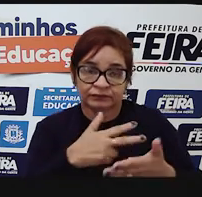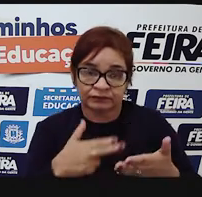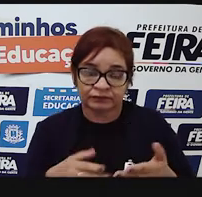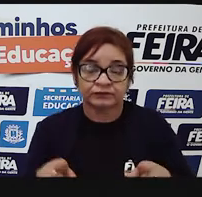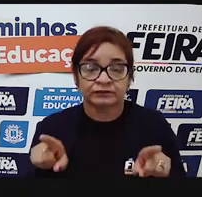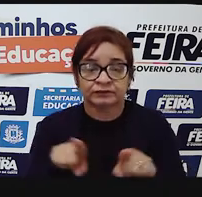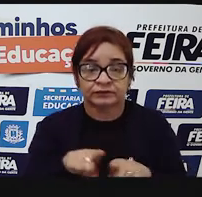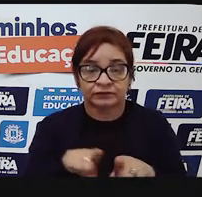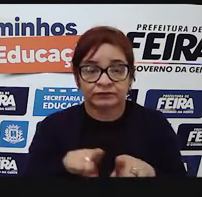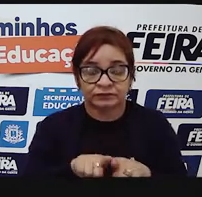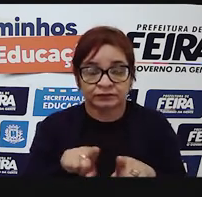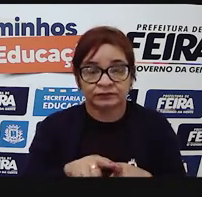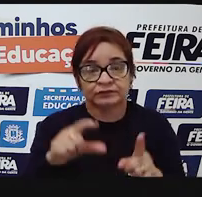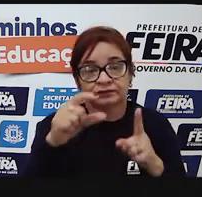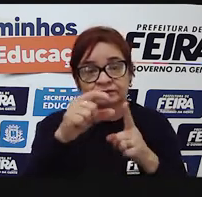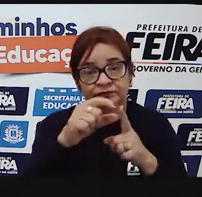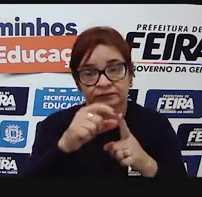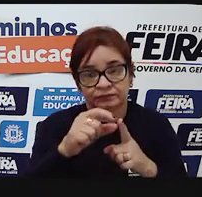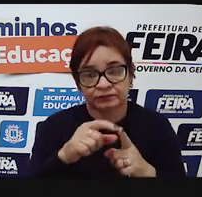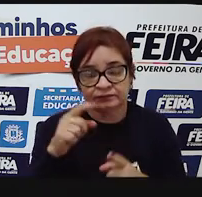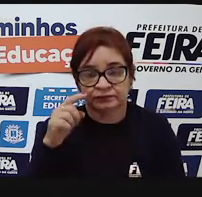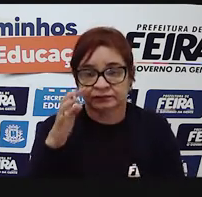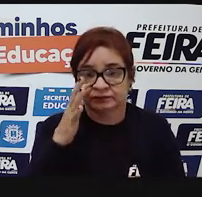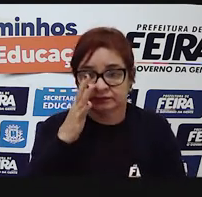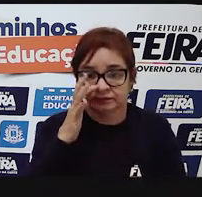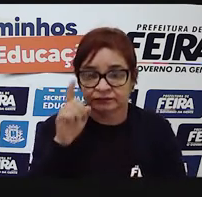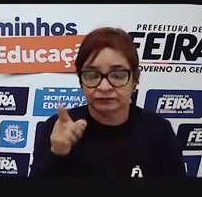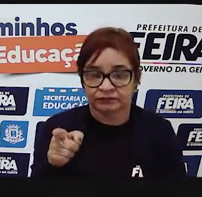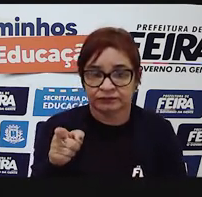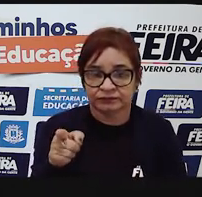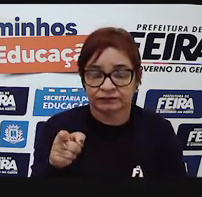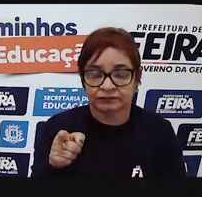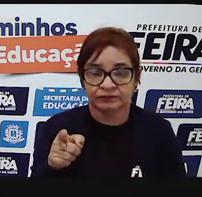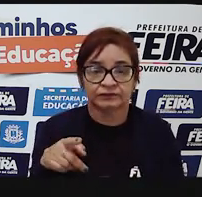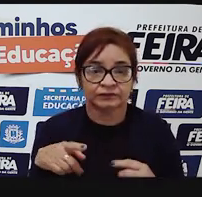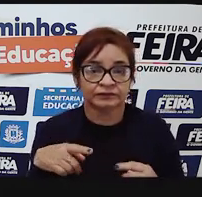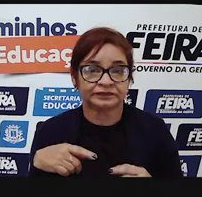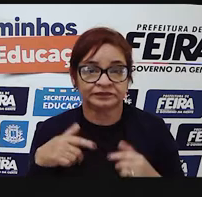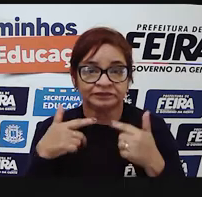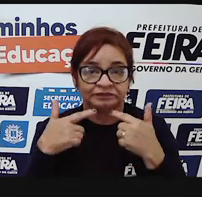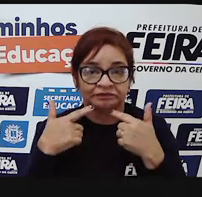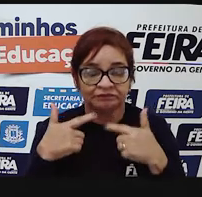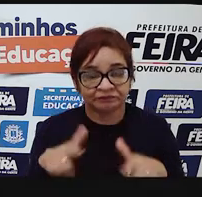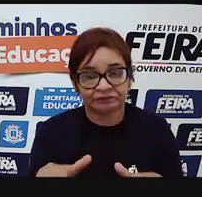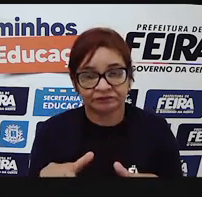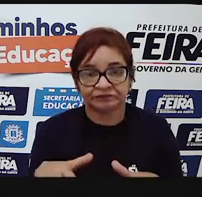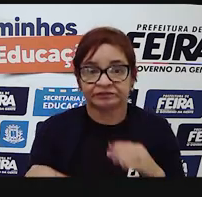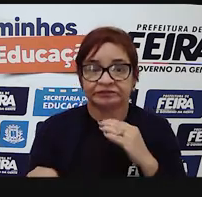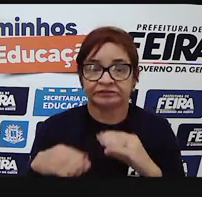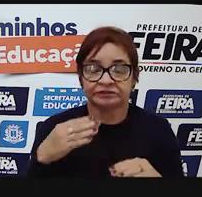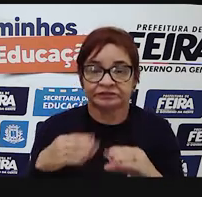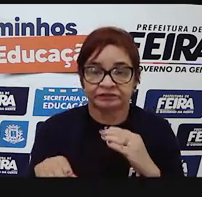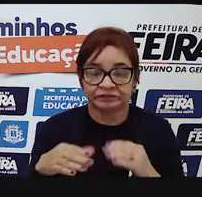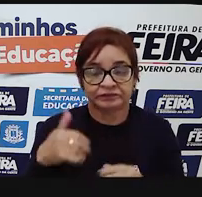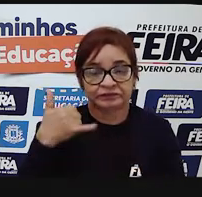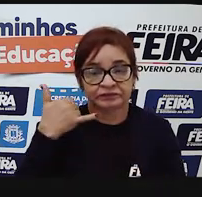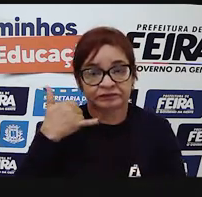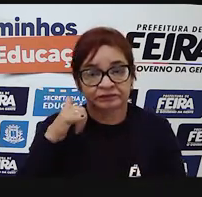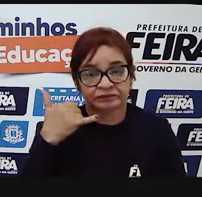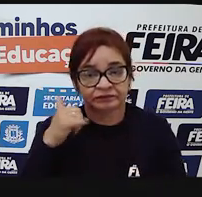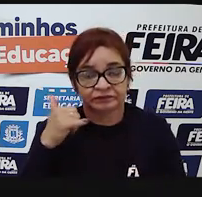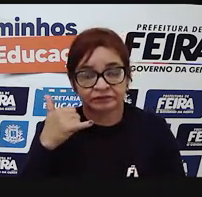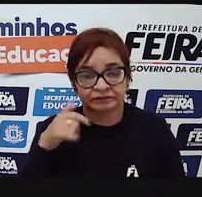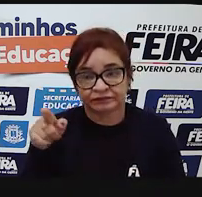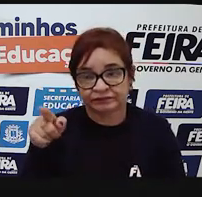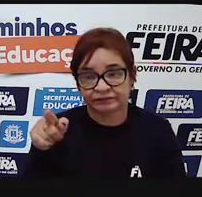das imagens. Observe aí, a gente costuma utilizar na linguagem, nas nossas comunicações no celular, o